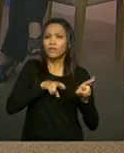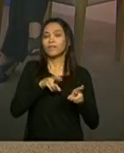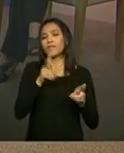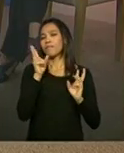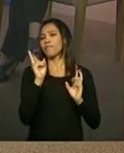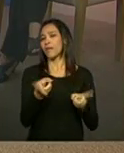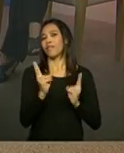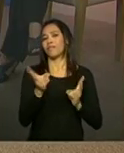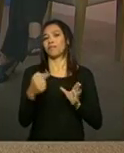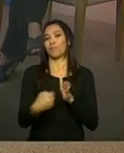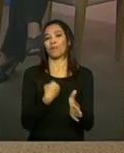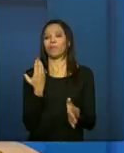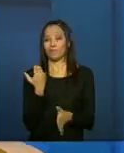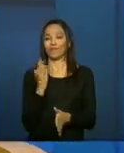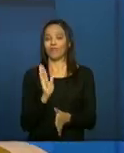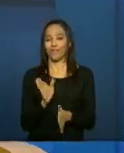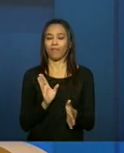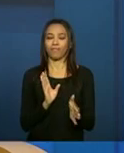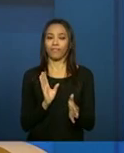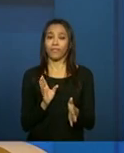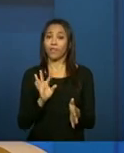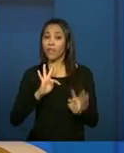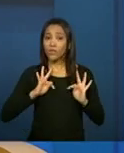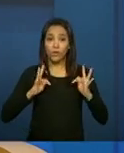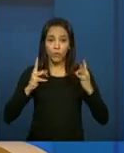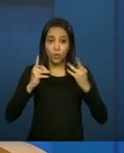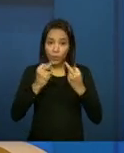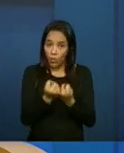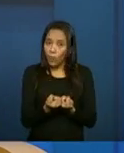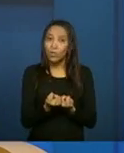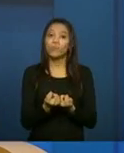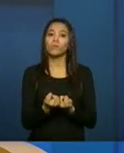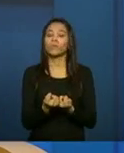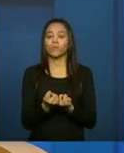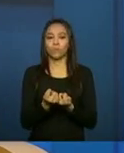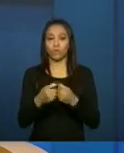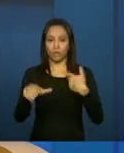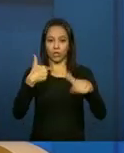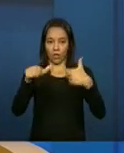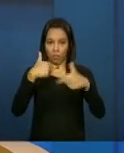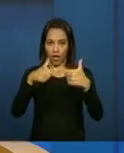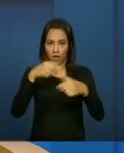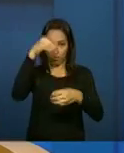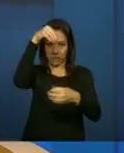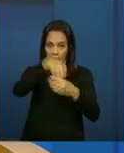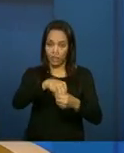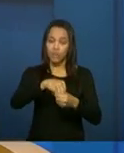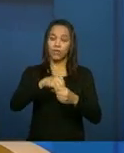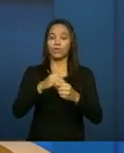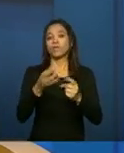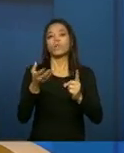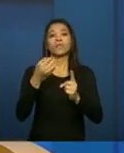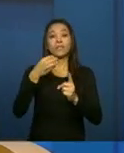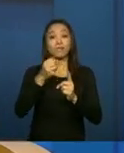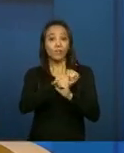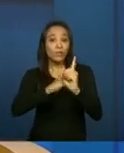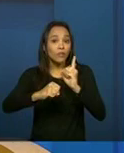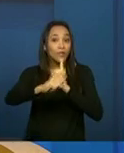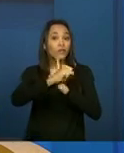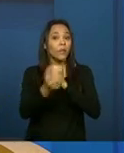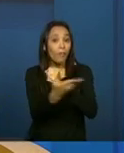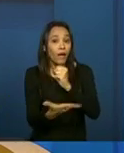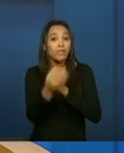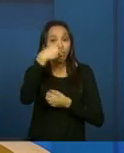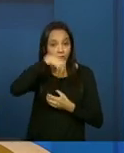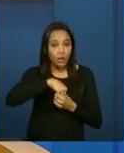anteriormente. Todos os serviços da proteção social básica estão referenciados ao CRAS. Então, mesmo que o